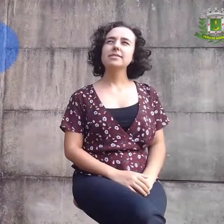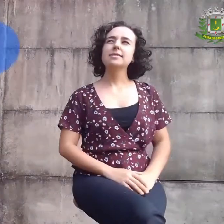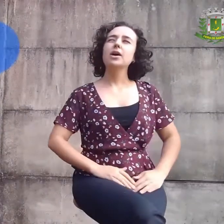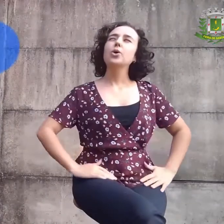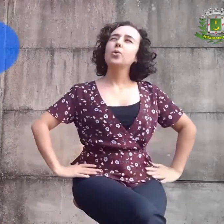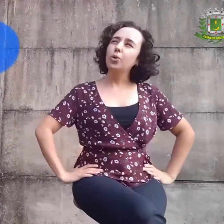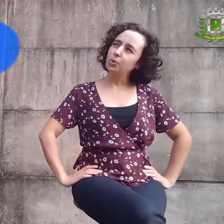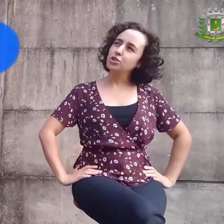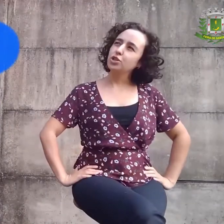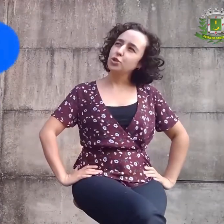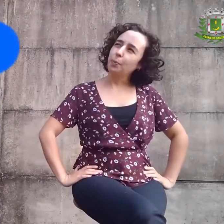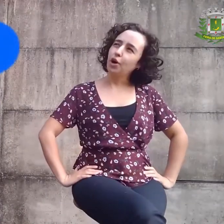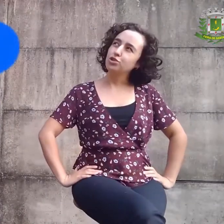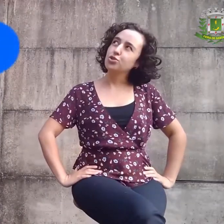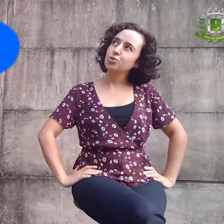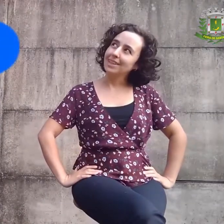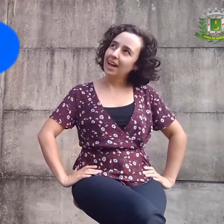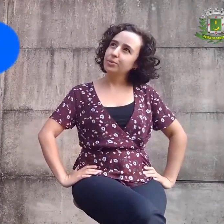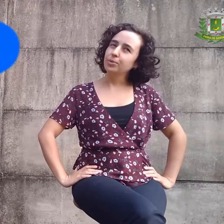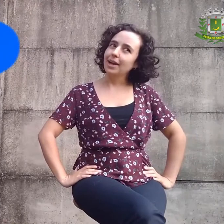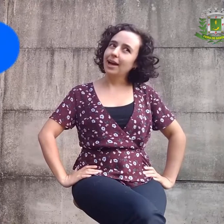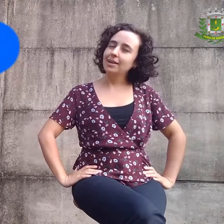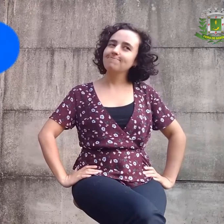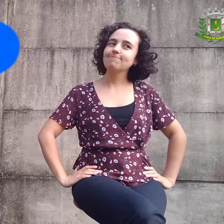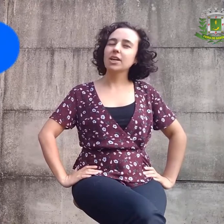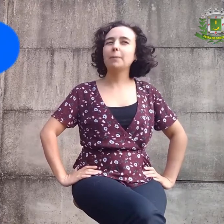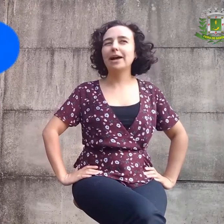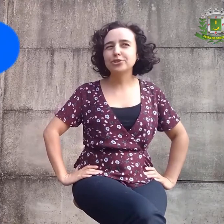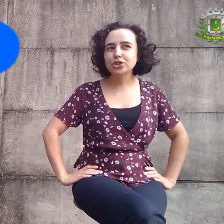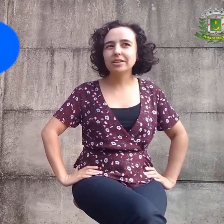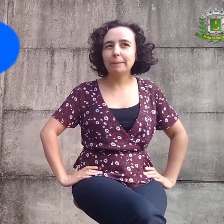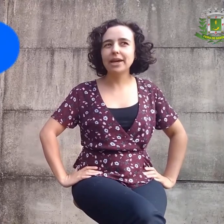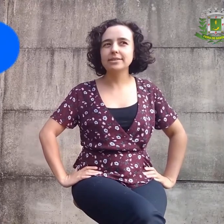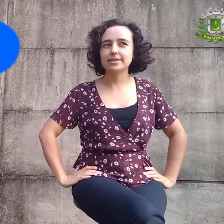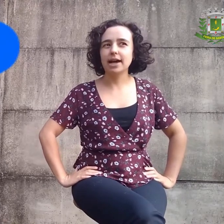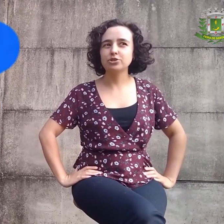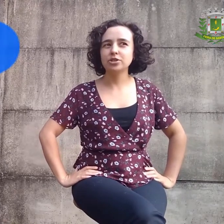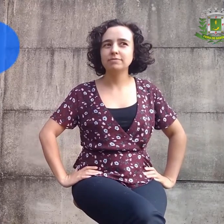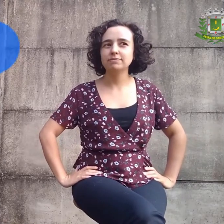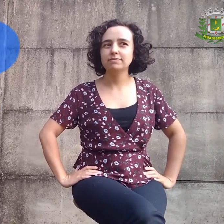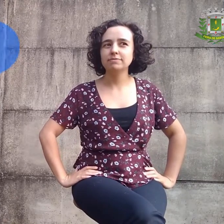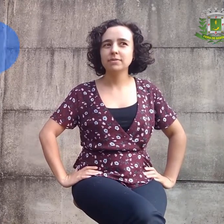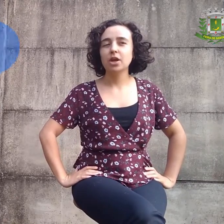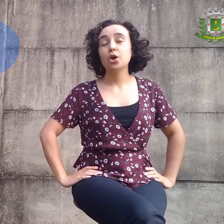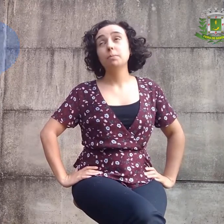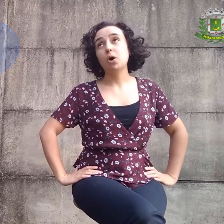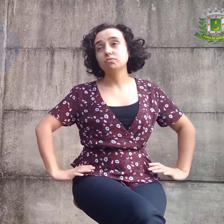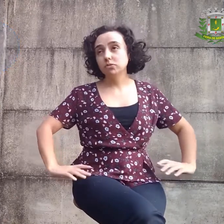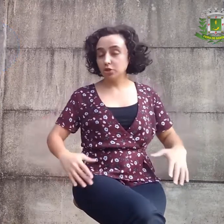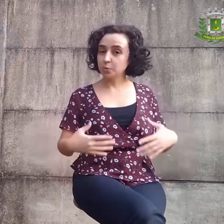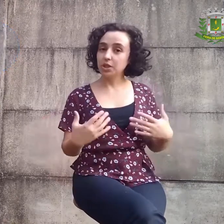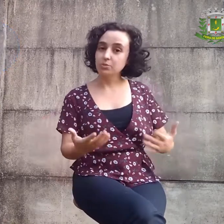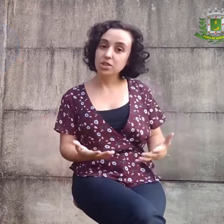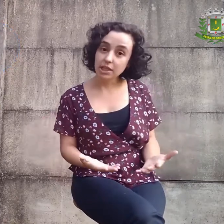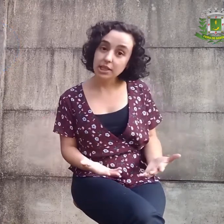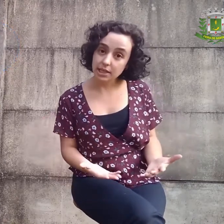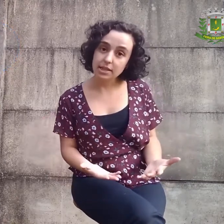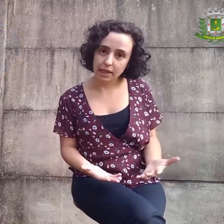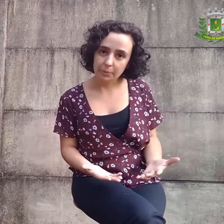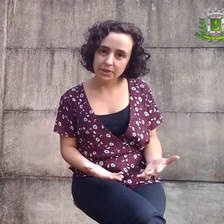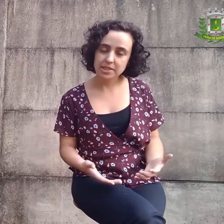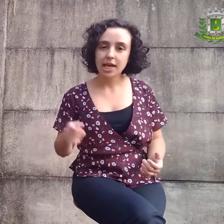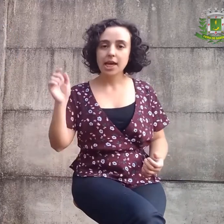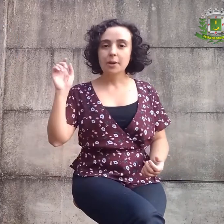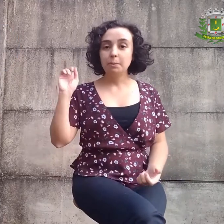Mas como a gente pode estudar o lugar a partir da paisagem? Bom, nós podemos seguir